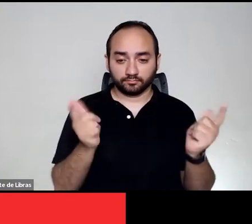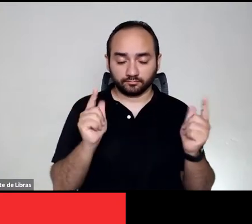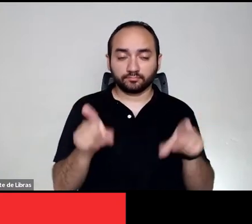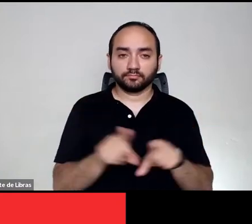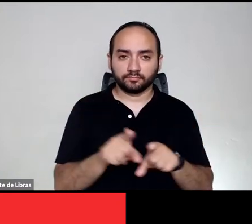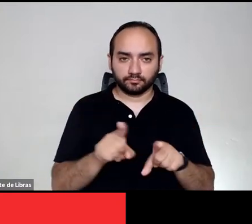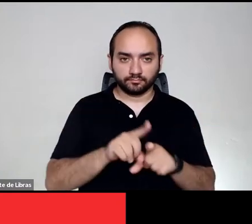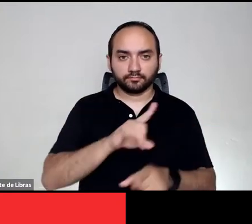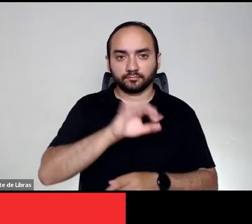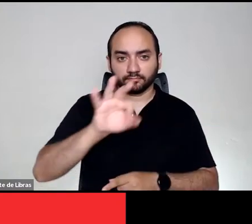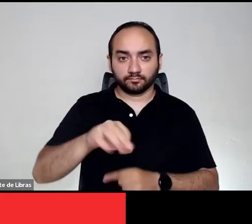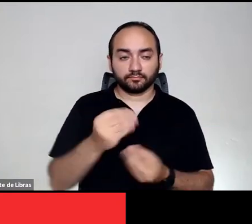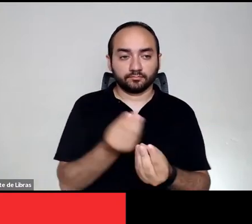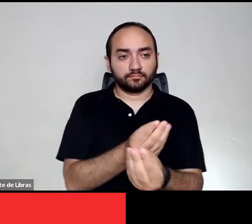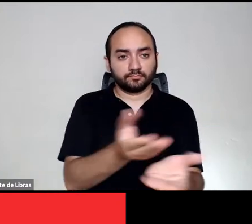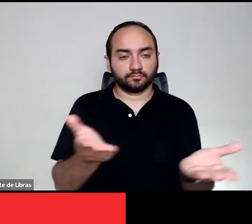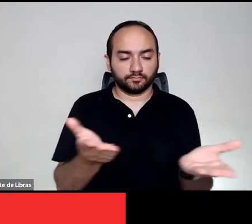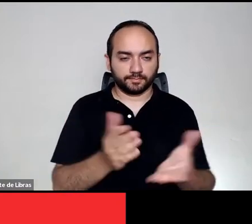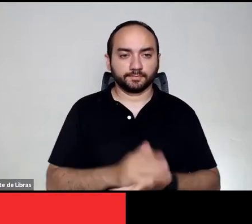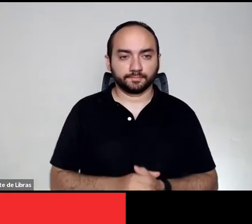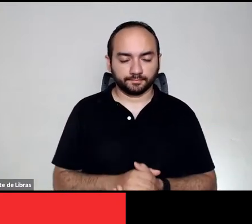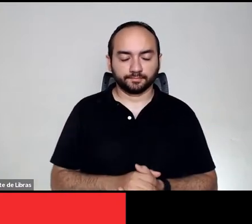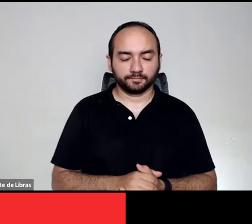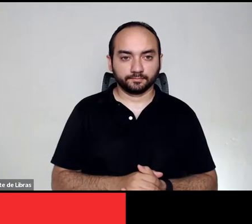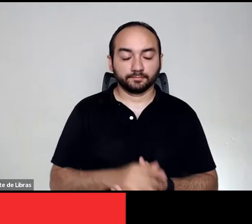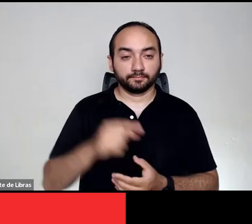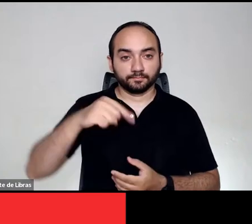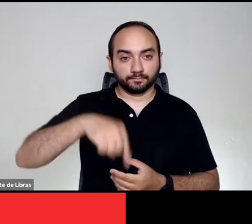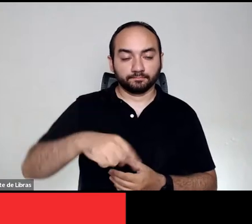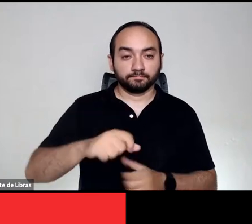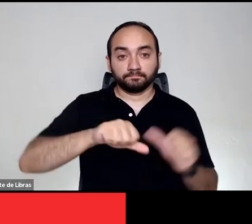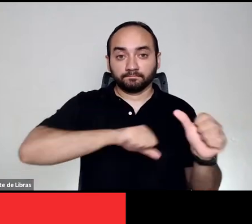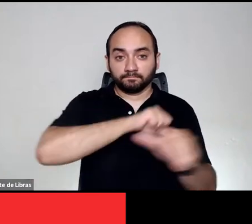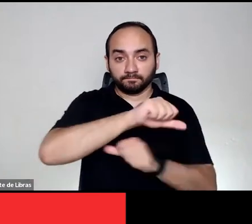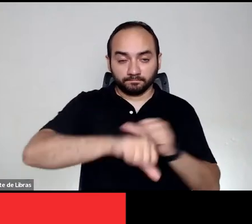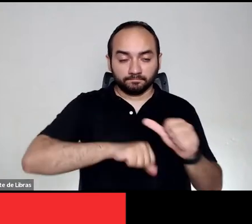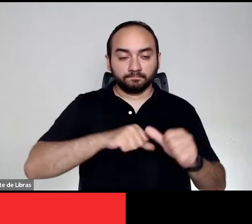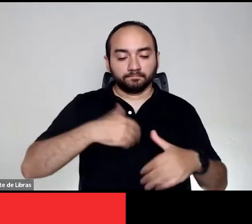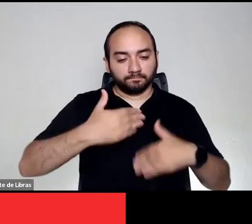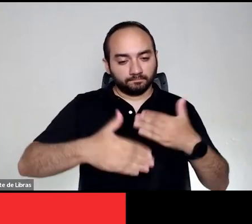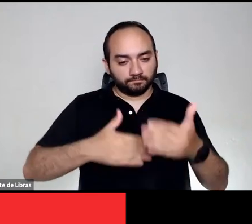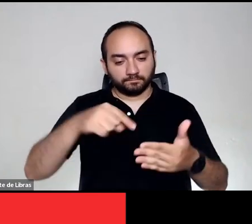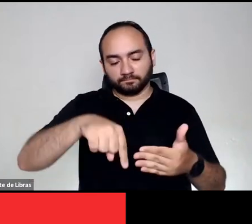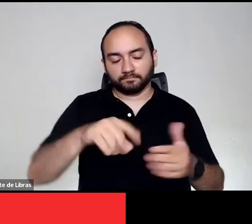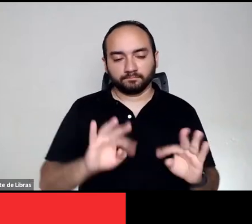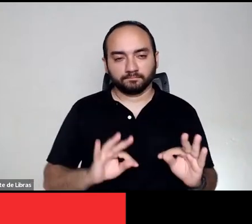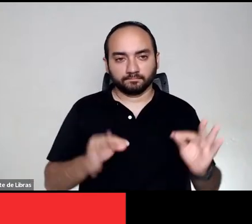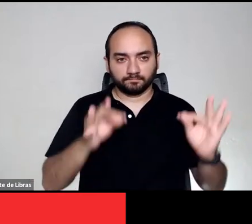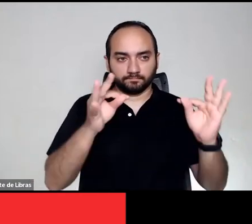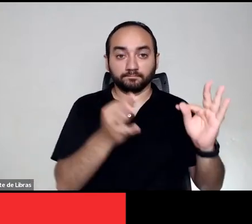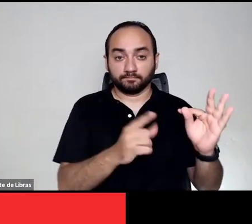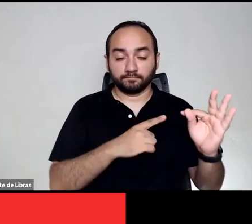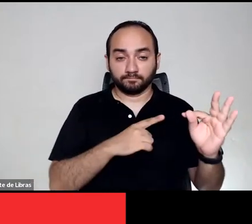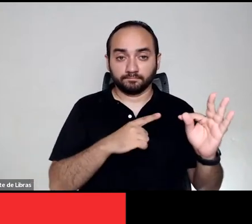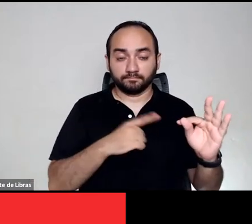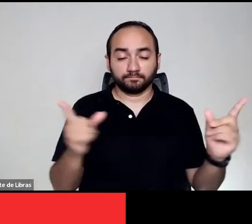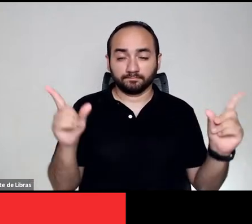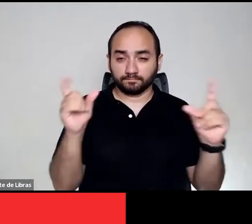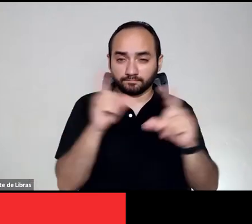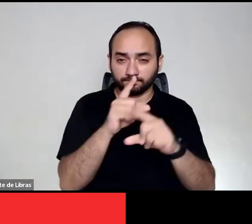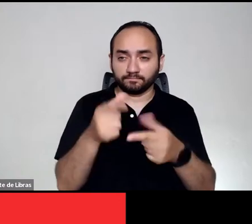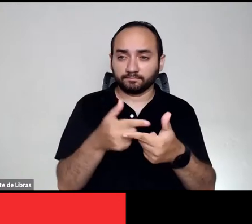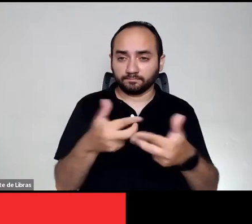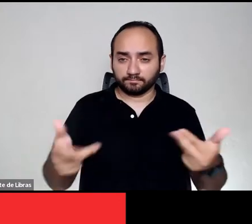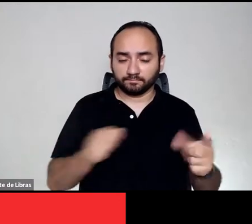também o lazer para todos. Diante das transformações aceleradas pelo avanço tecnológico e as complexidades